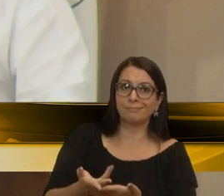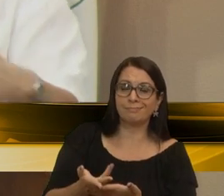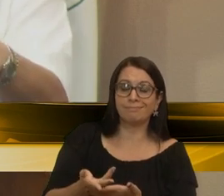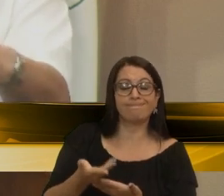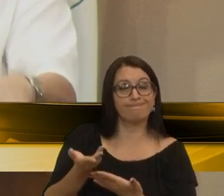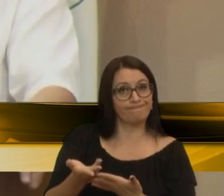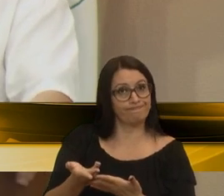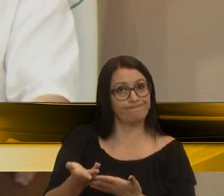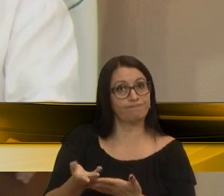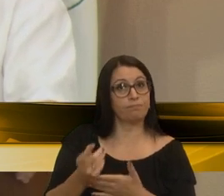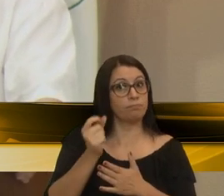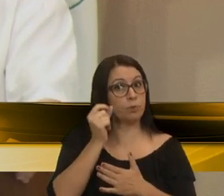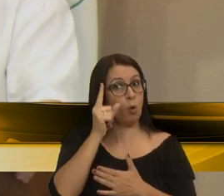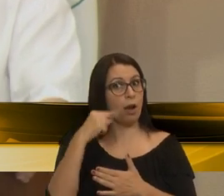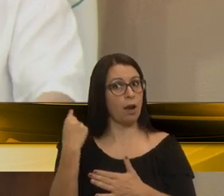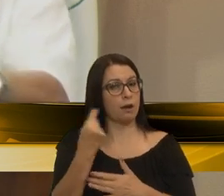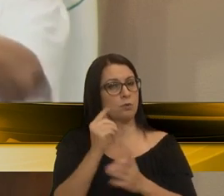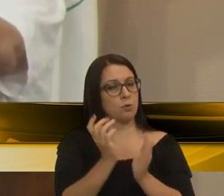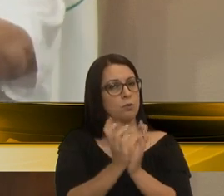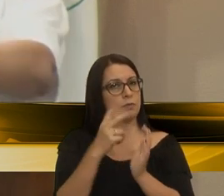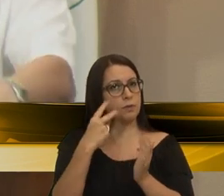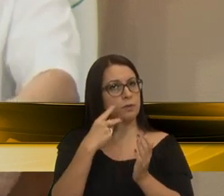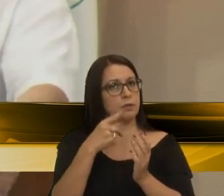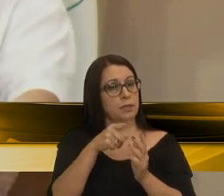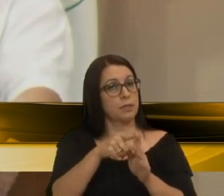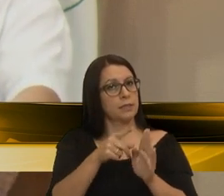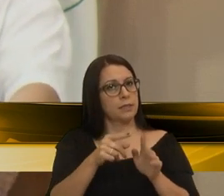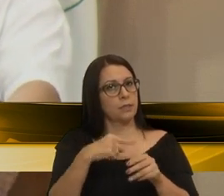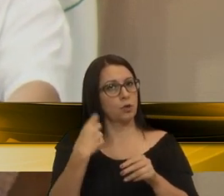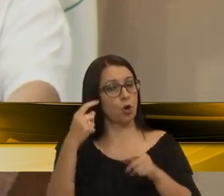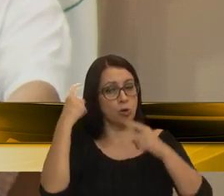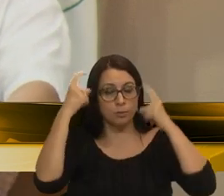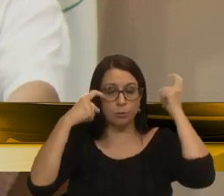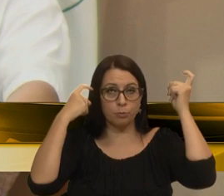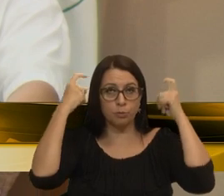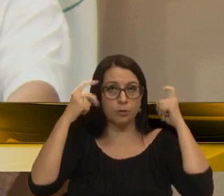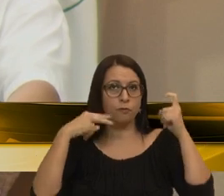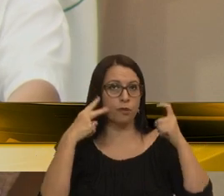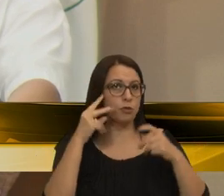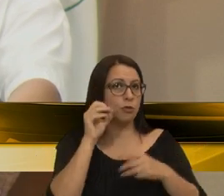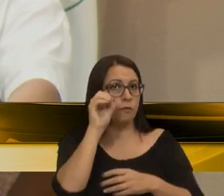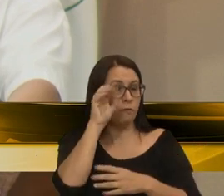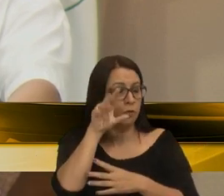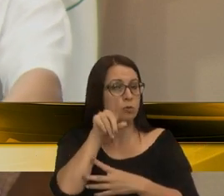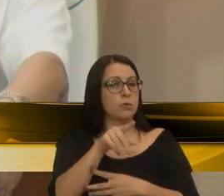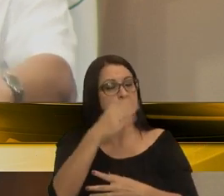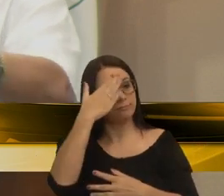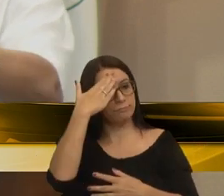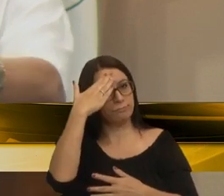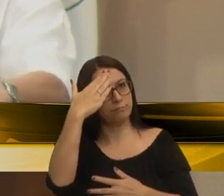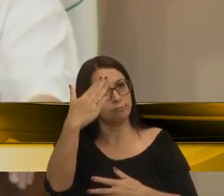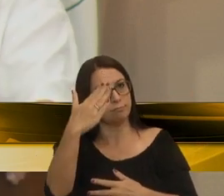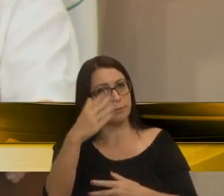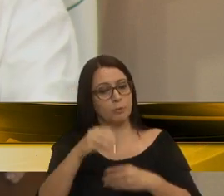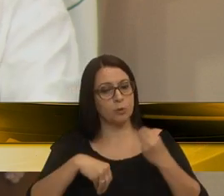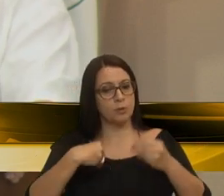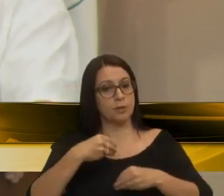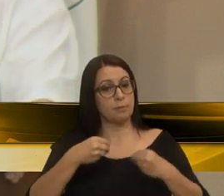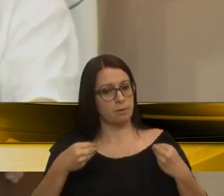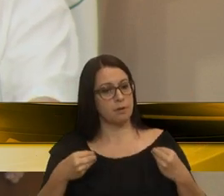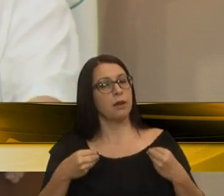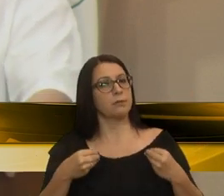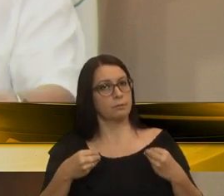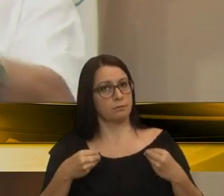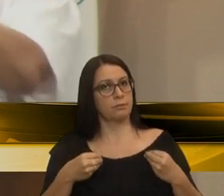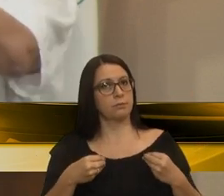Então fica esse alerta aos colegas vereadores e essa tem sido a nossa preocupação. Então, vereador Fiuza, muito agradecido pela sua sensibilidade